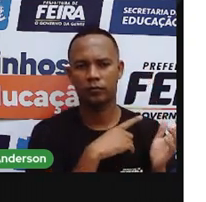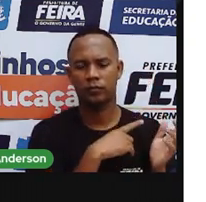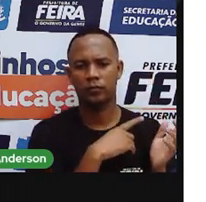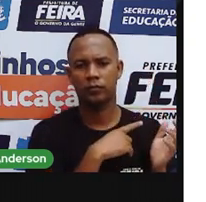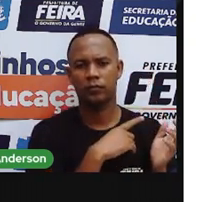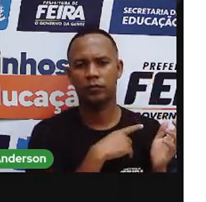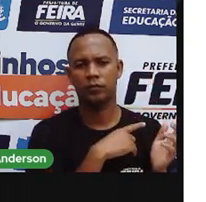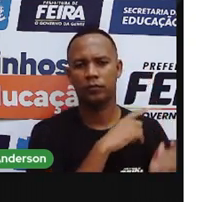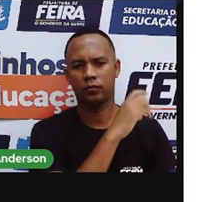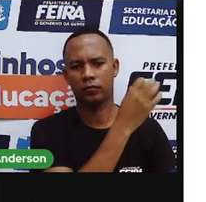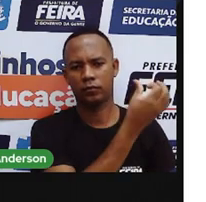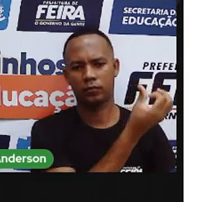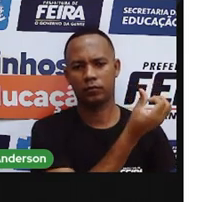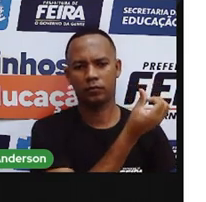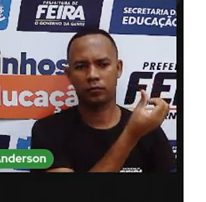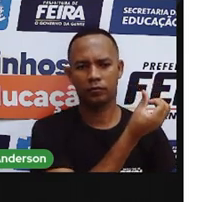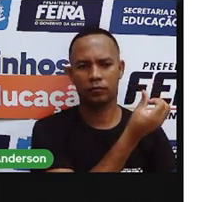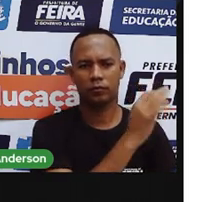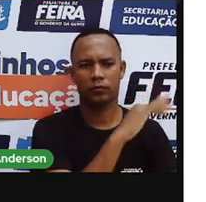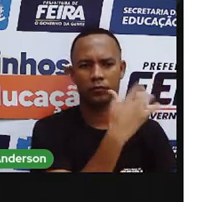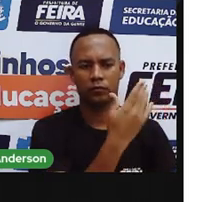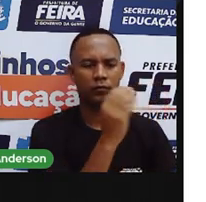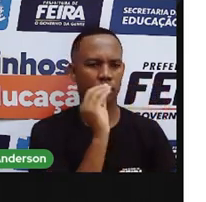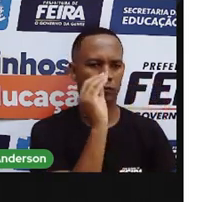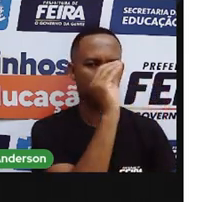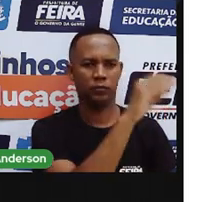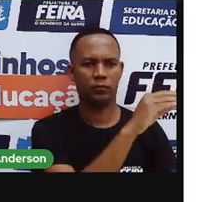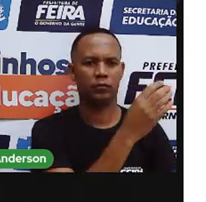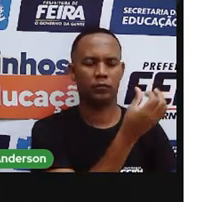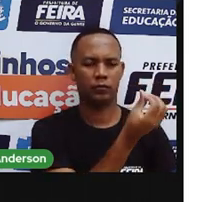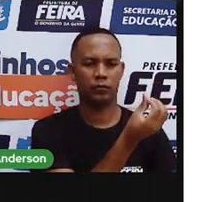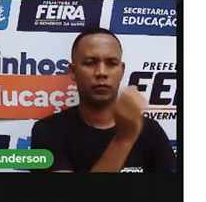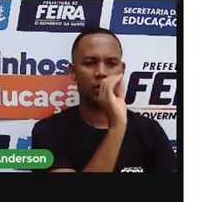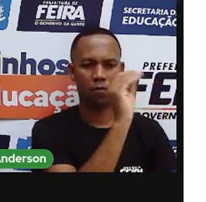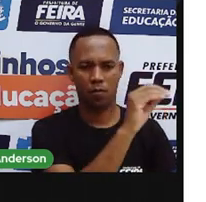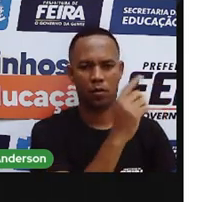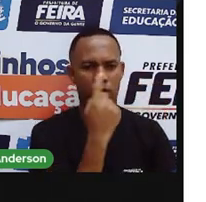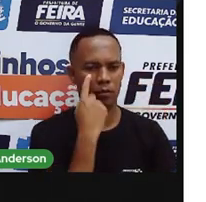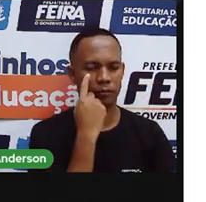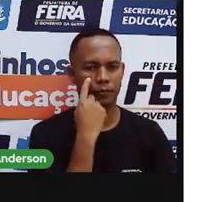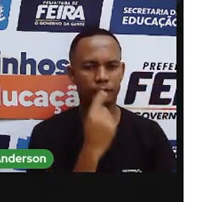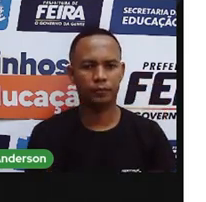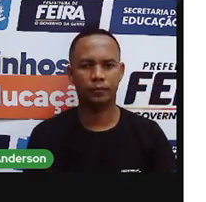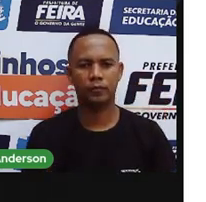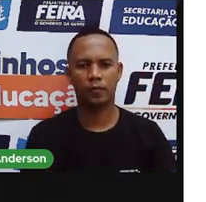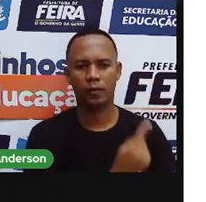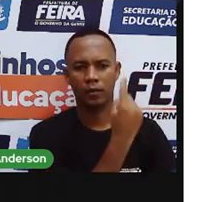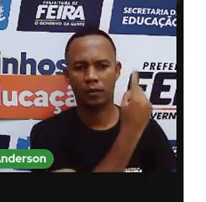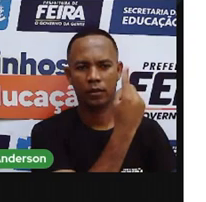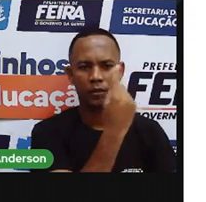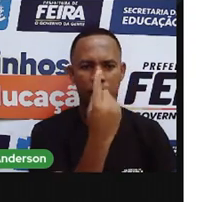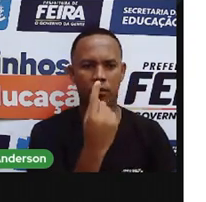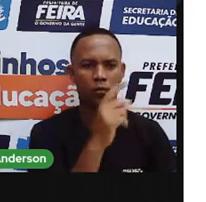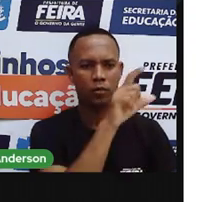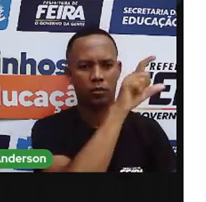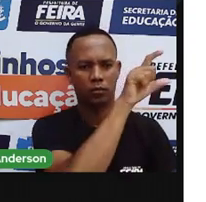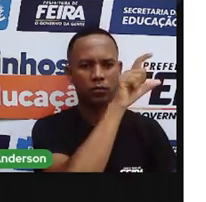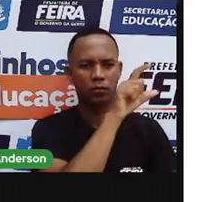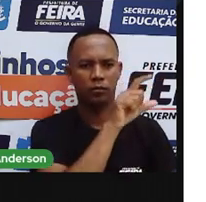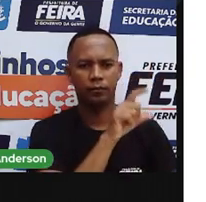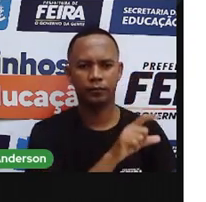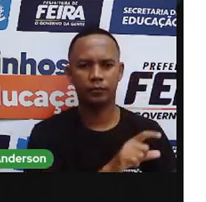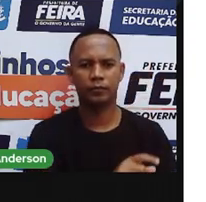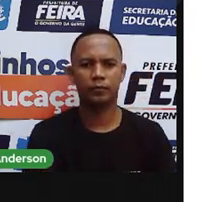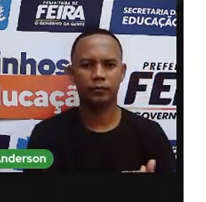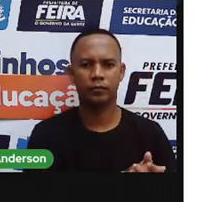nosso poema aqui, ele tem quantas estrofes? Seis. E cada uma das estrofes, vamos olhar aqui?